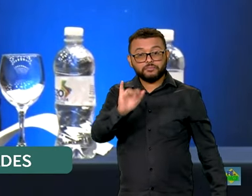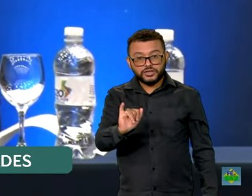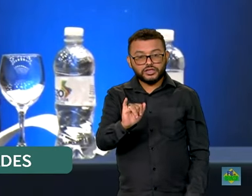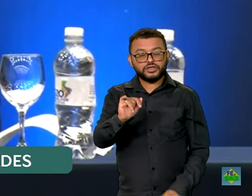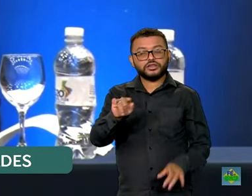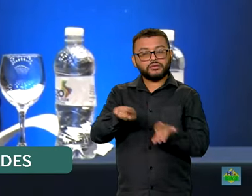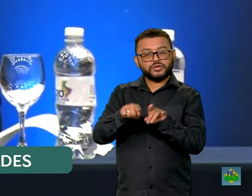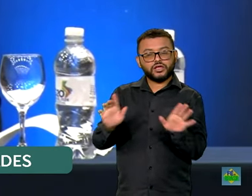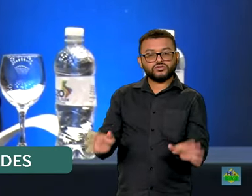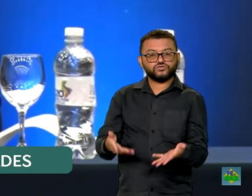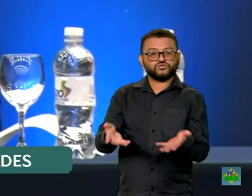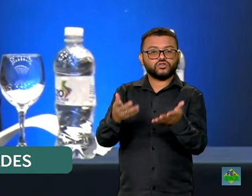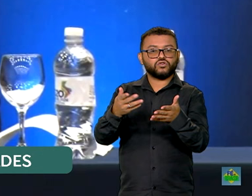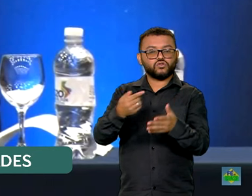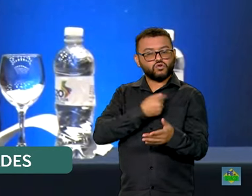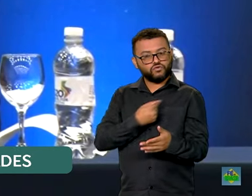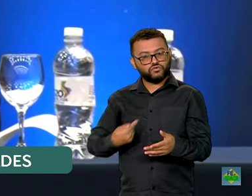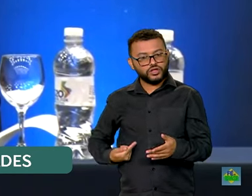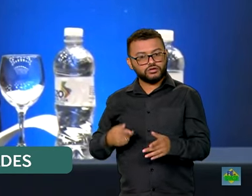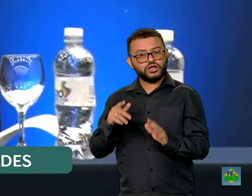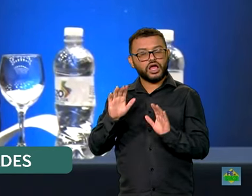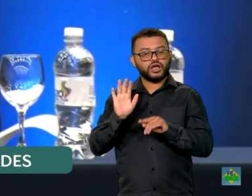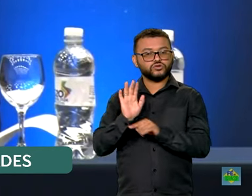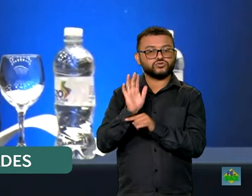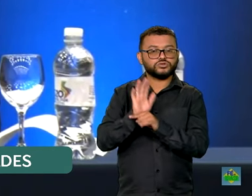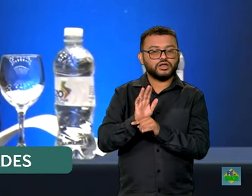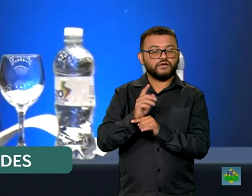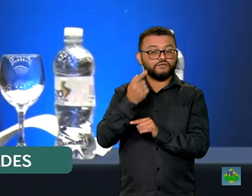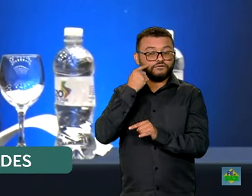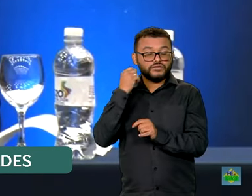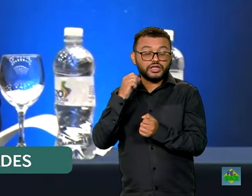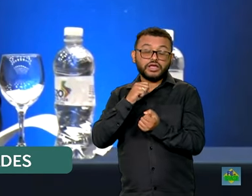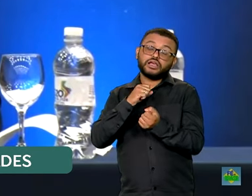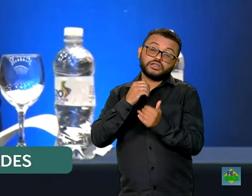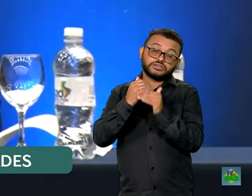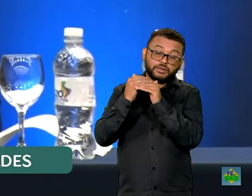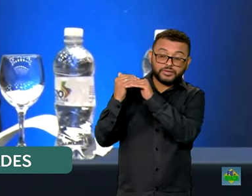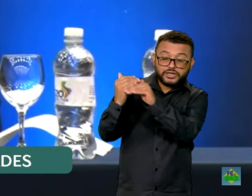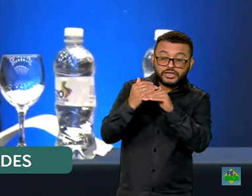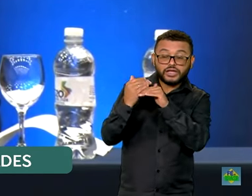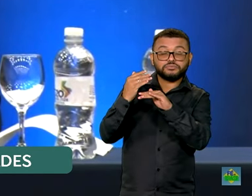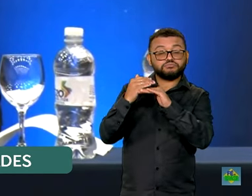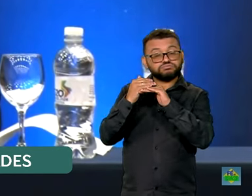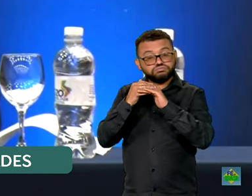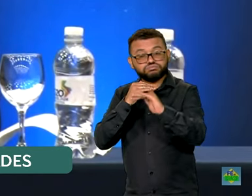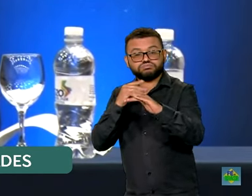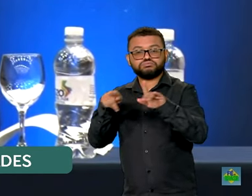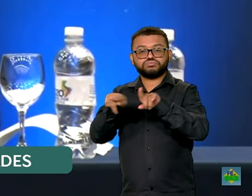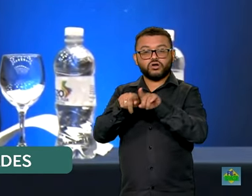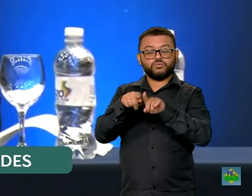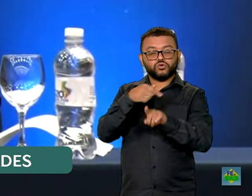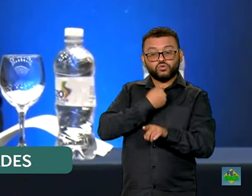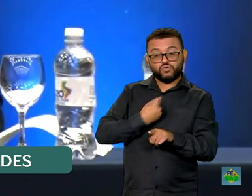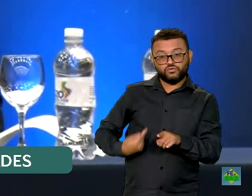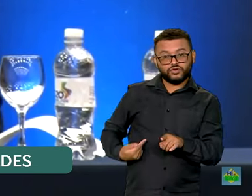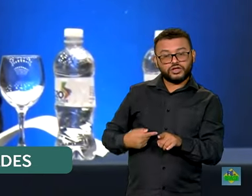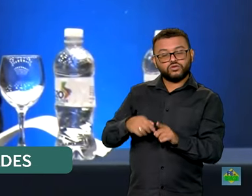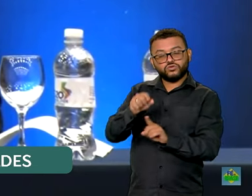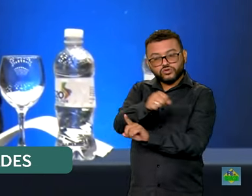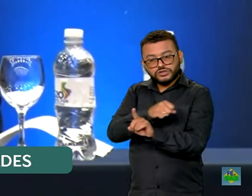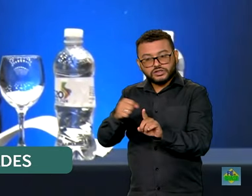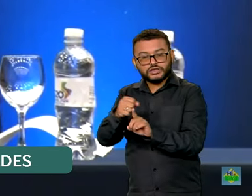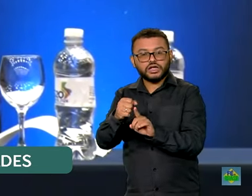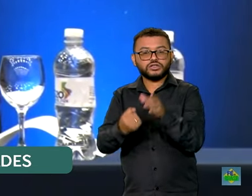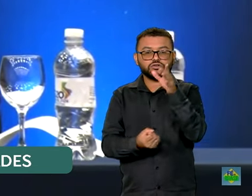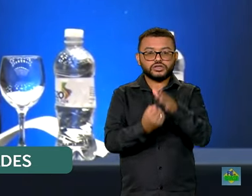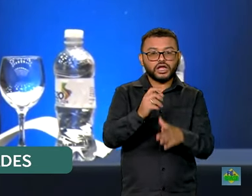sua governança. Resguardar a estabilidade do sistema financeiro e ampliar o diálogo com a sociedade civil, com o